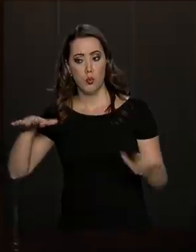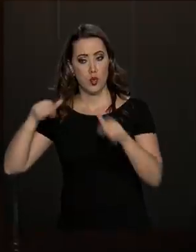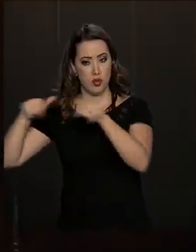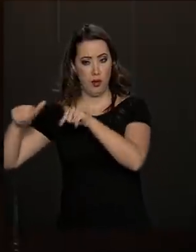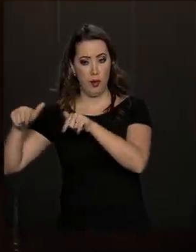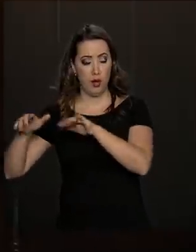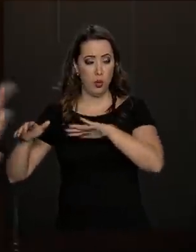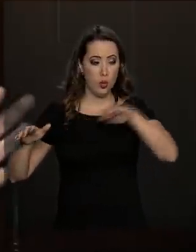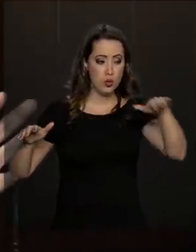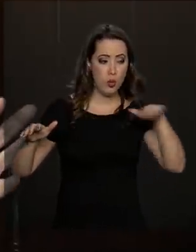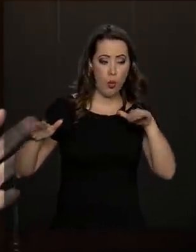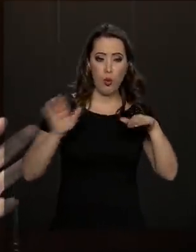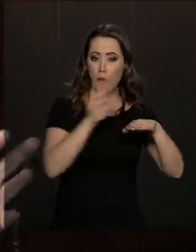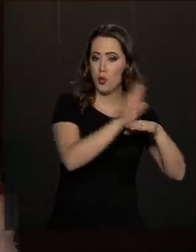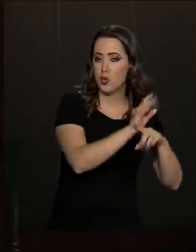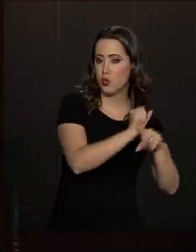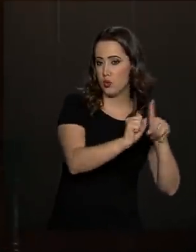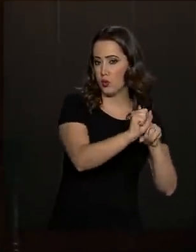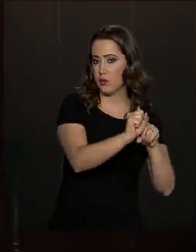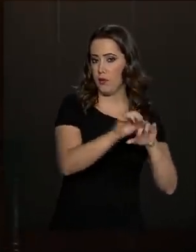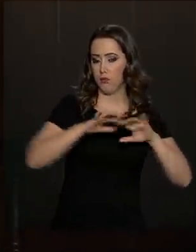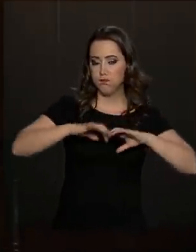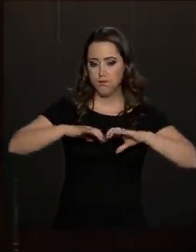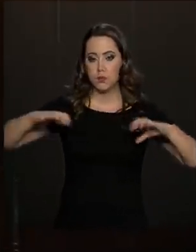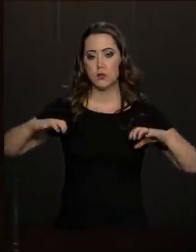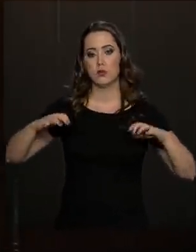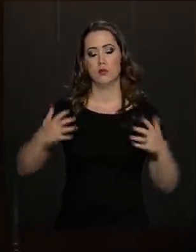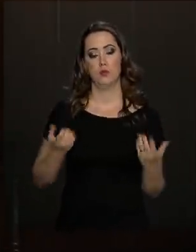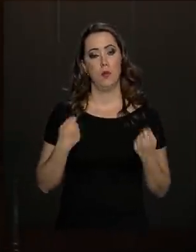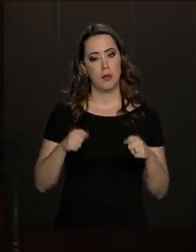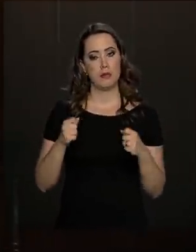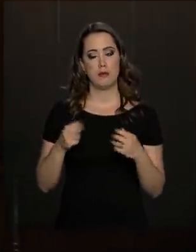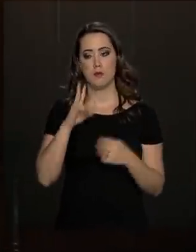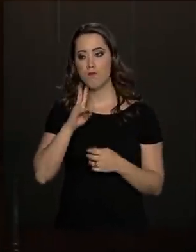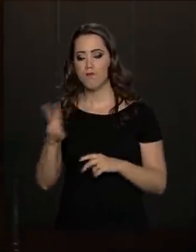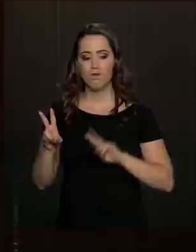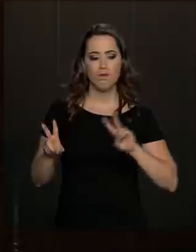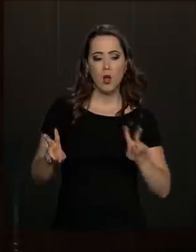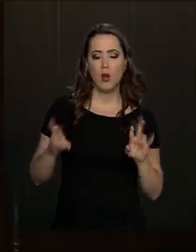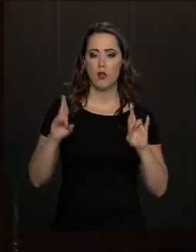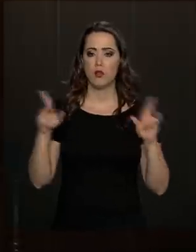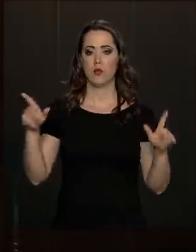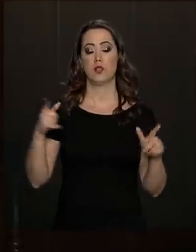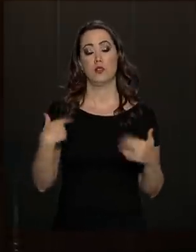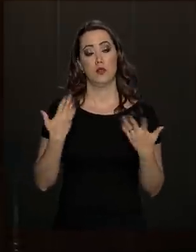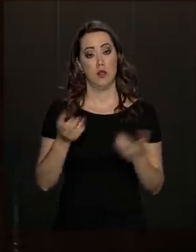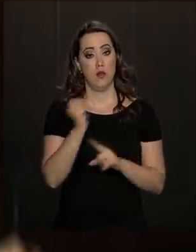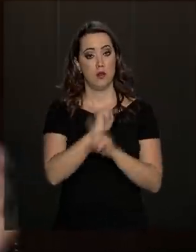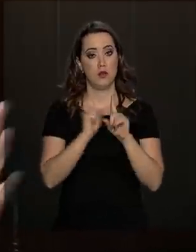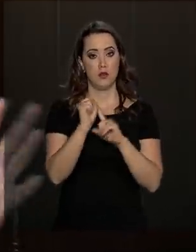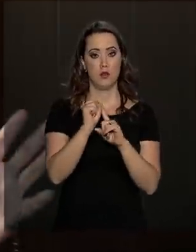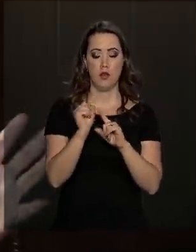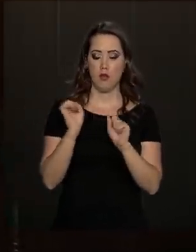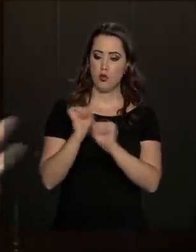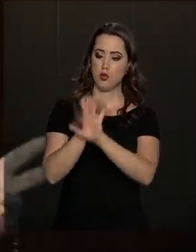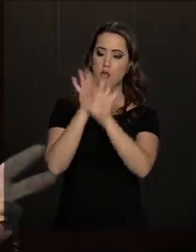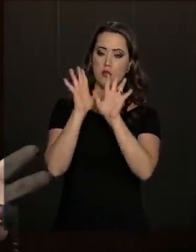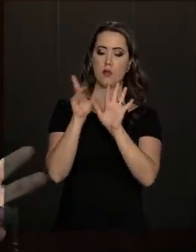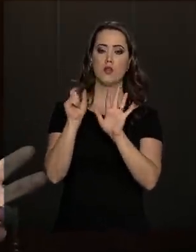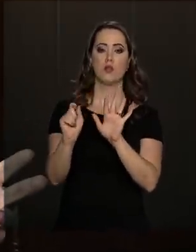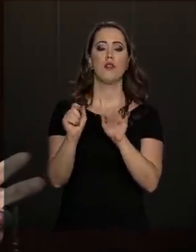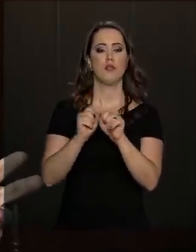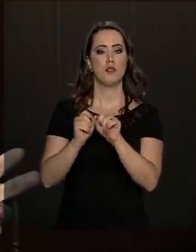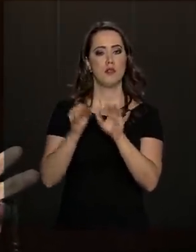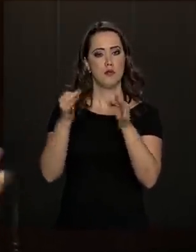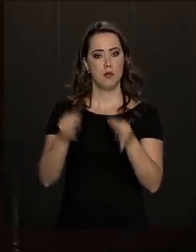Então, elas são tratadas também diferentemente. De forma que, pelo menos, a sociedade tenha transparentemente o que ela